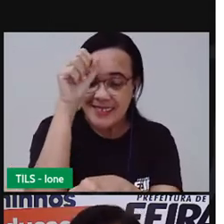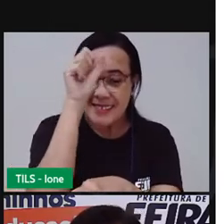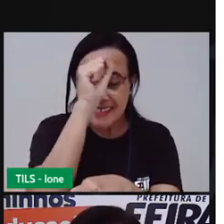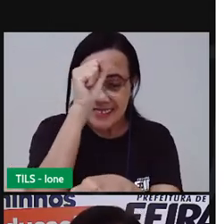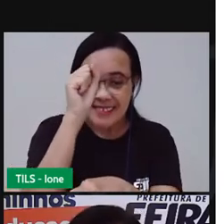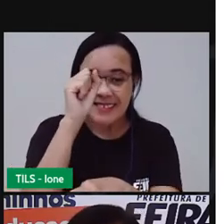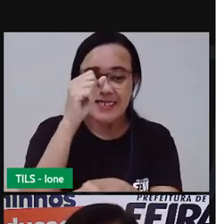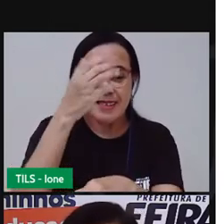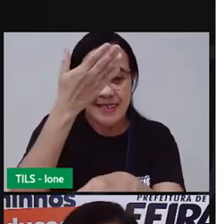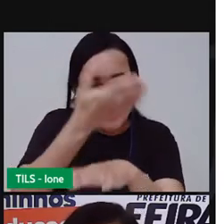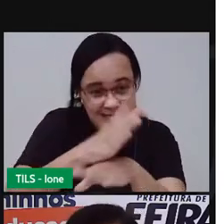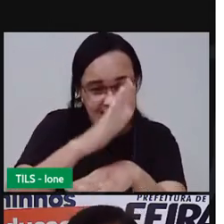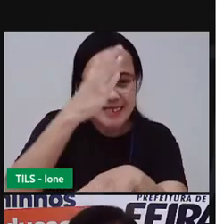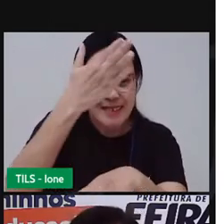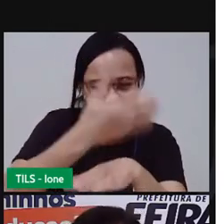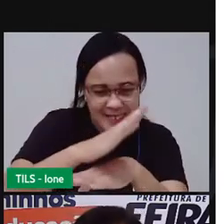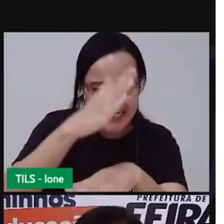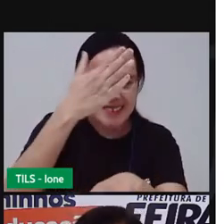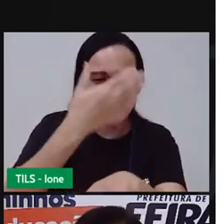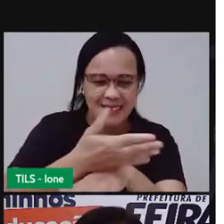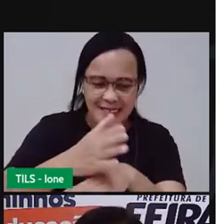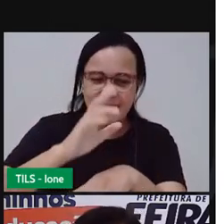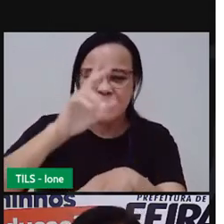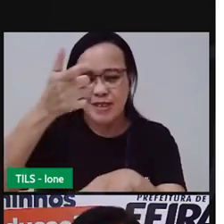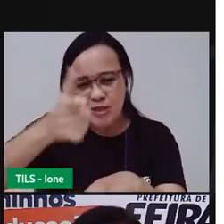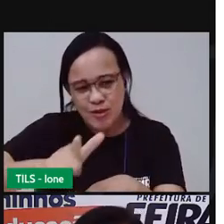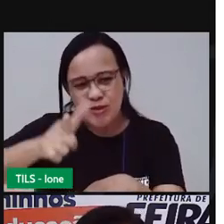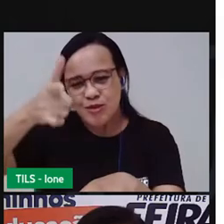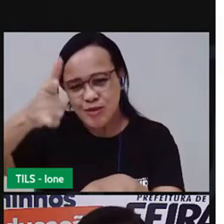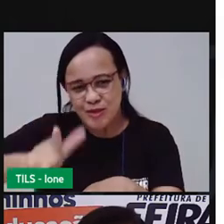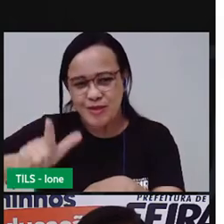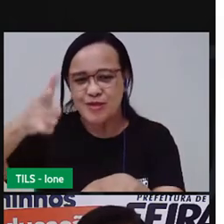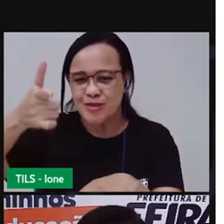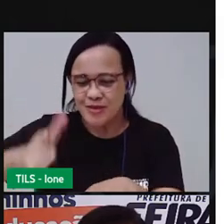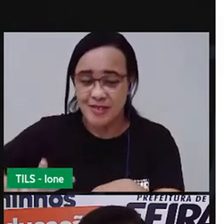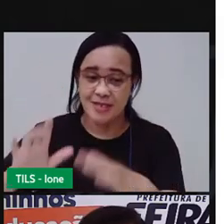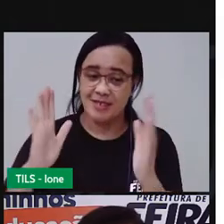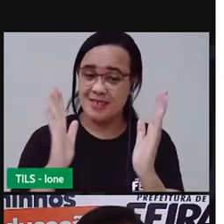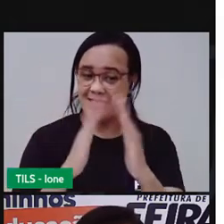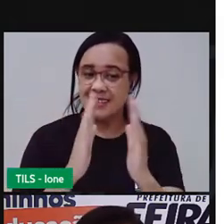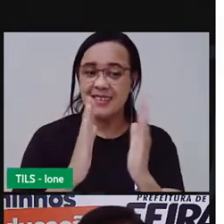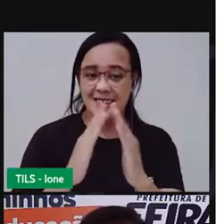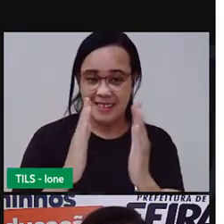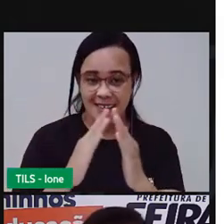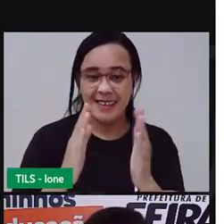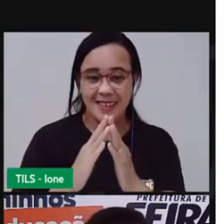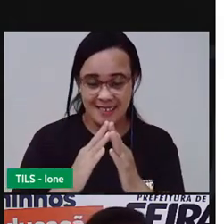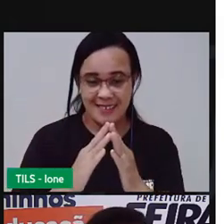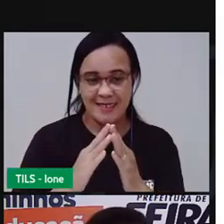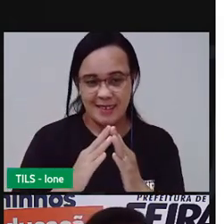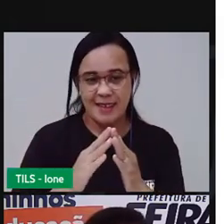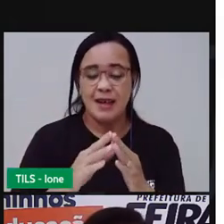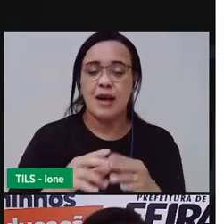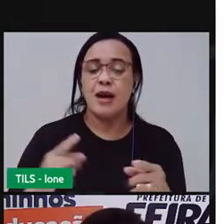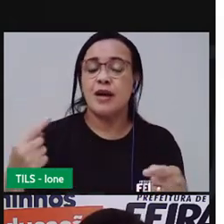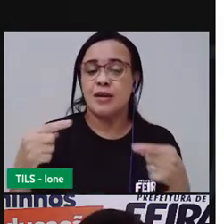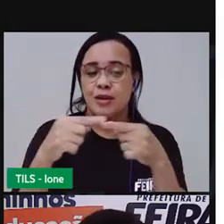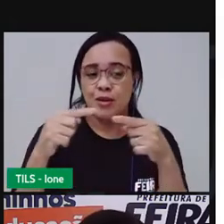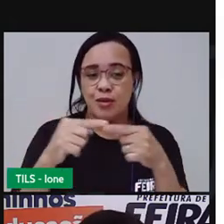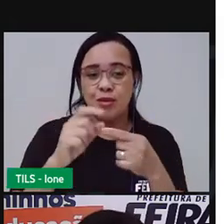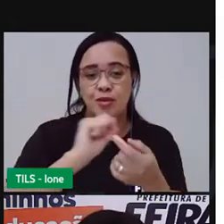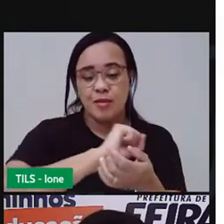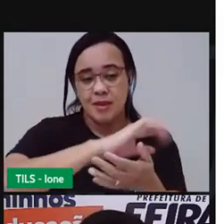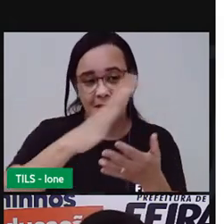fazer aí na sua casa, repetir esses gestos, esses símbolos que estão comunicando o alfabeto em